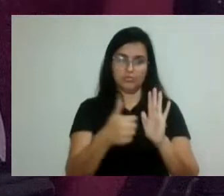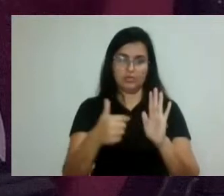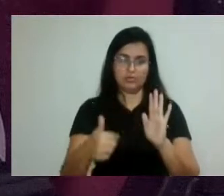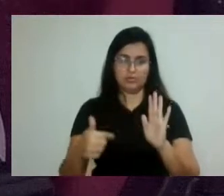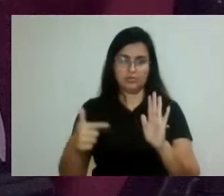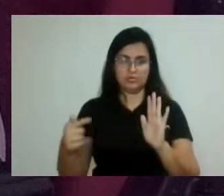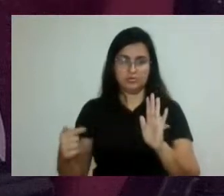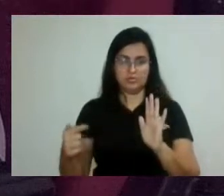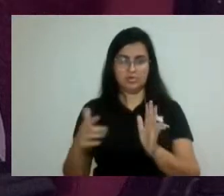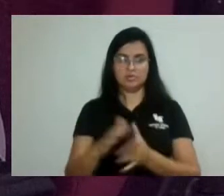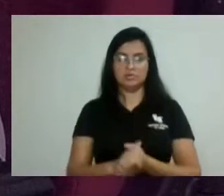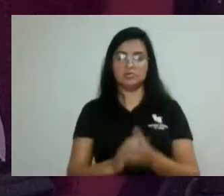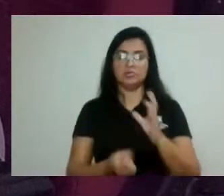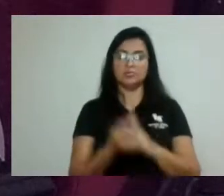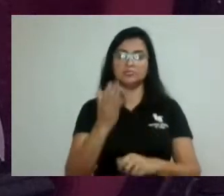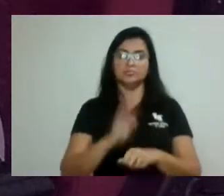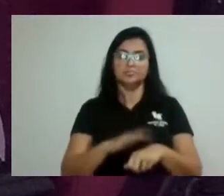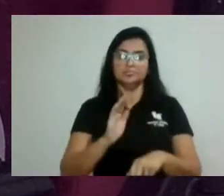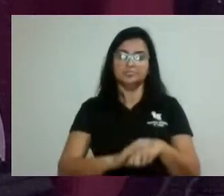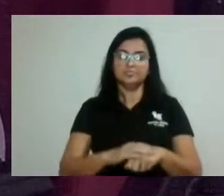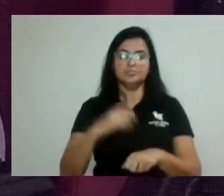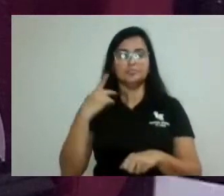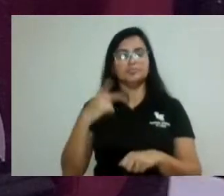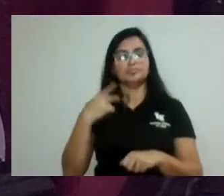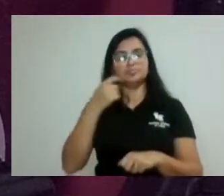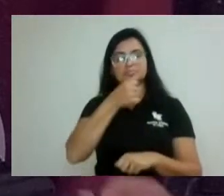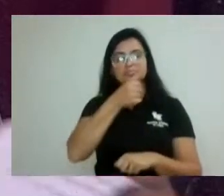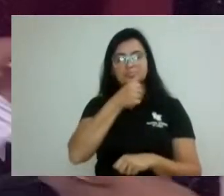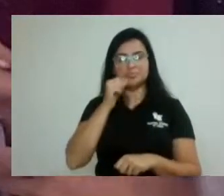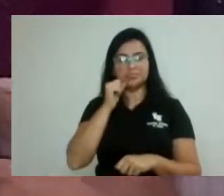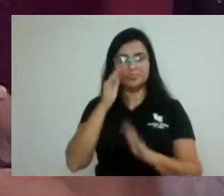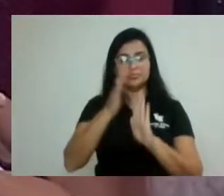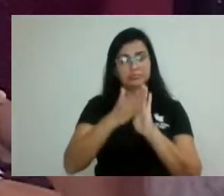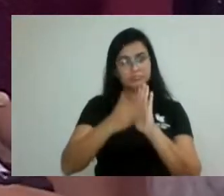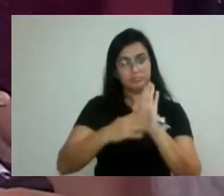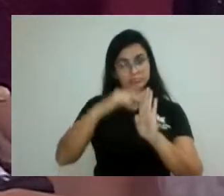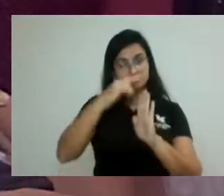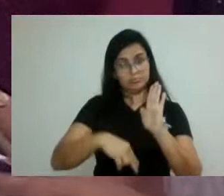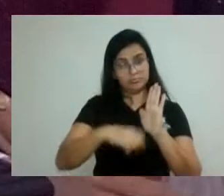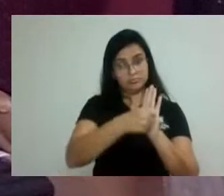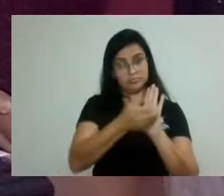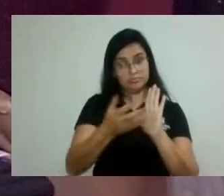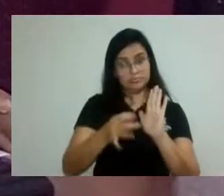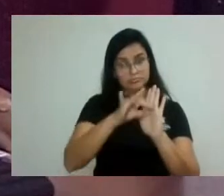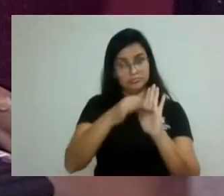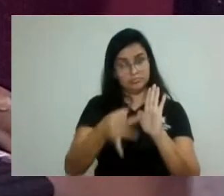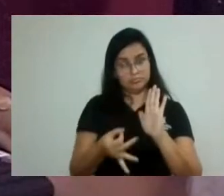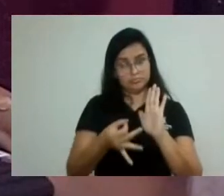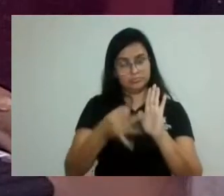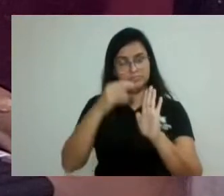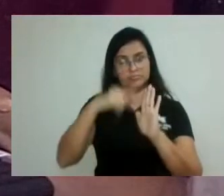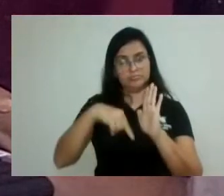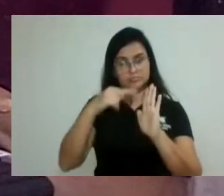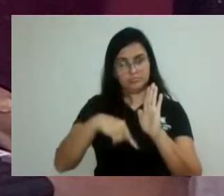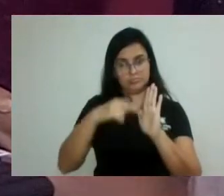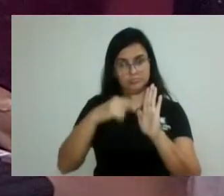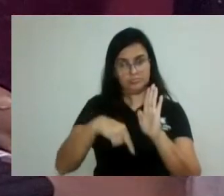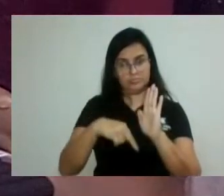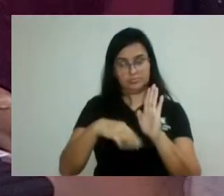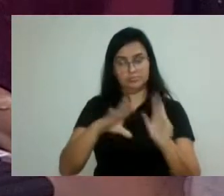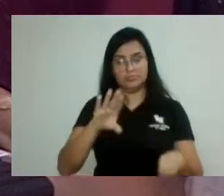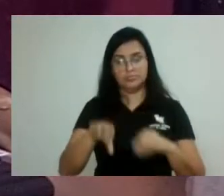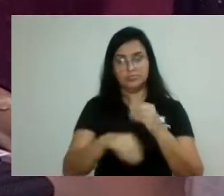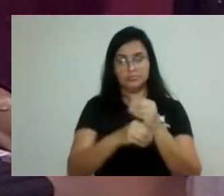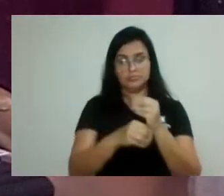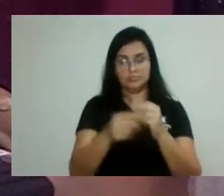vereador Sargento Melo Casal. Parecer já lido, escoram, maioria simples, observação, emendas substitutivas, vistas